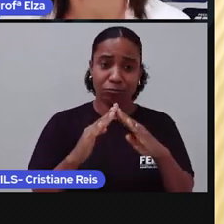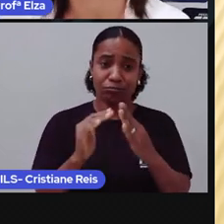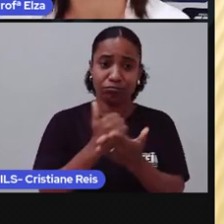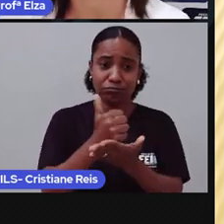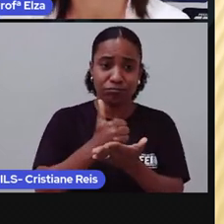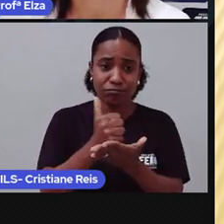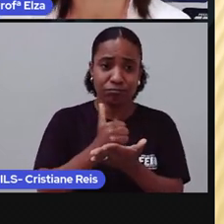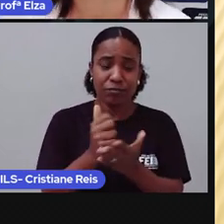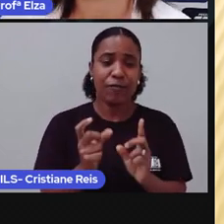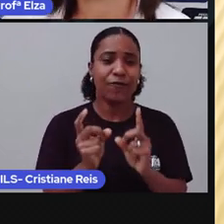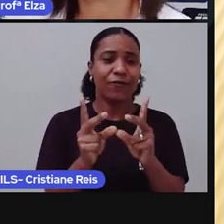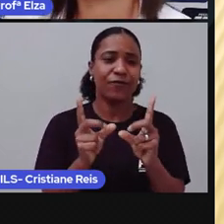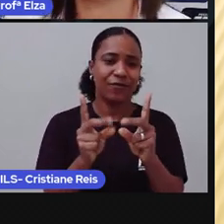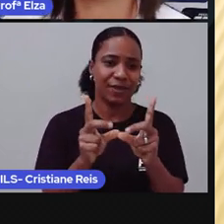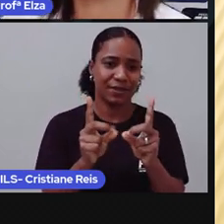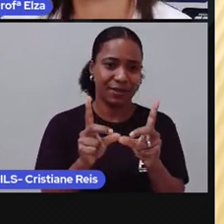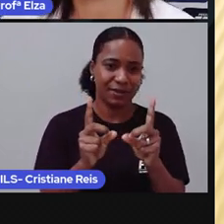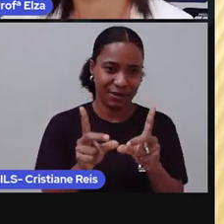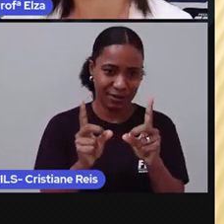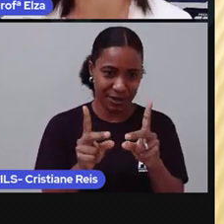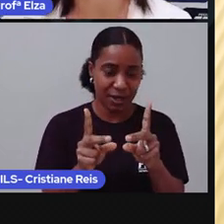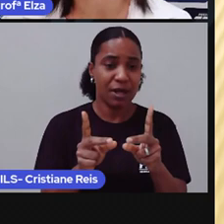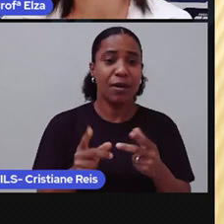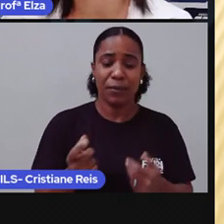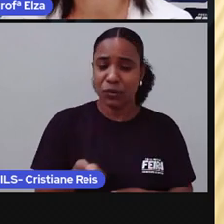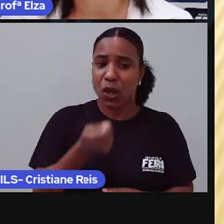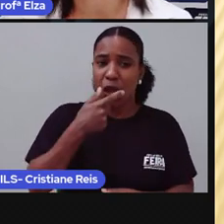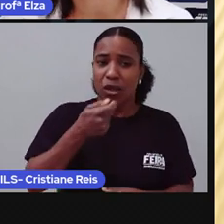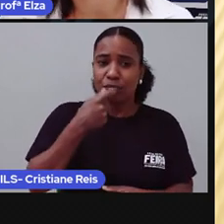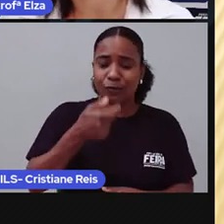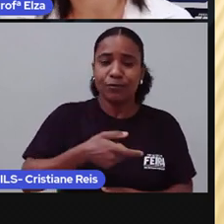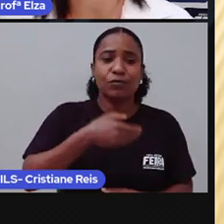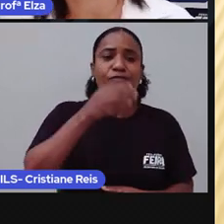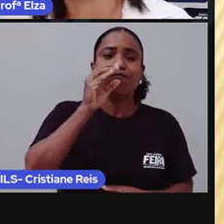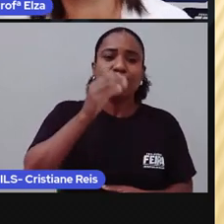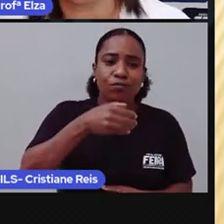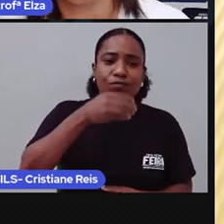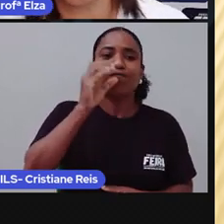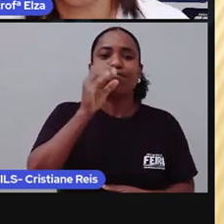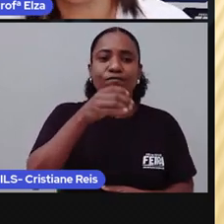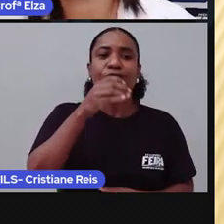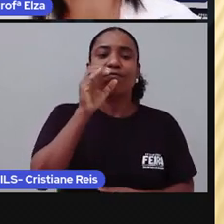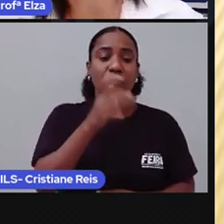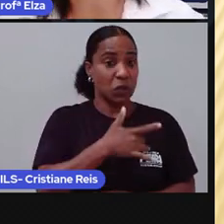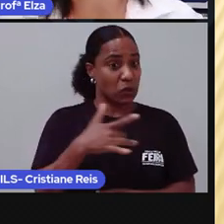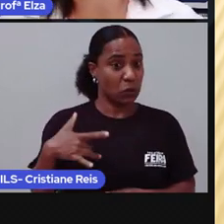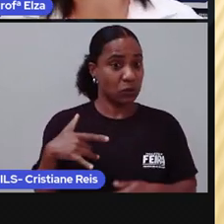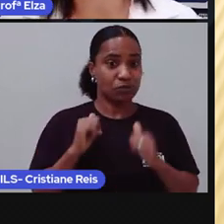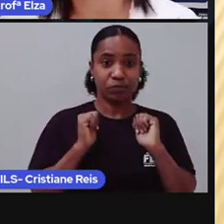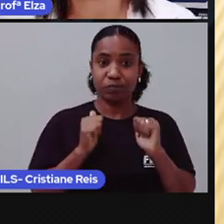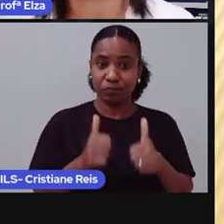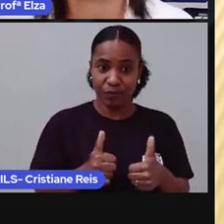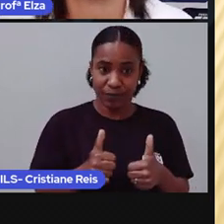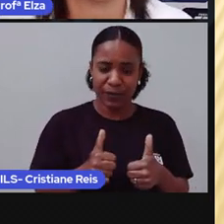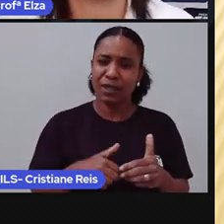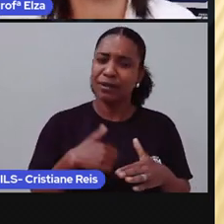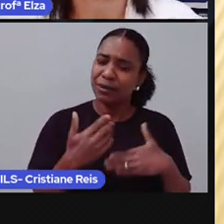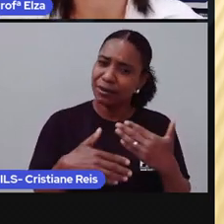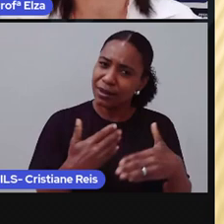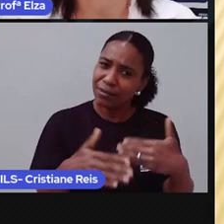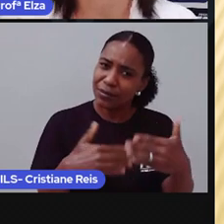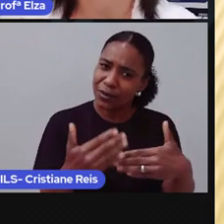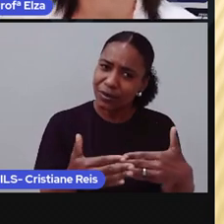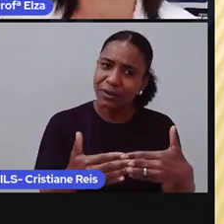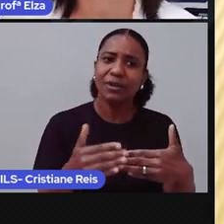para curar vários tipos de problemas. Com o passar do tempo, ele resolveu vender esse xarope